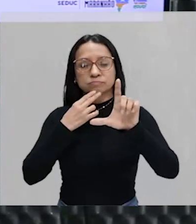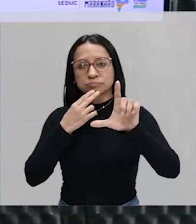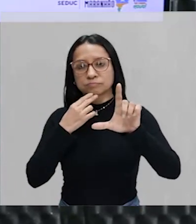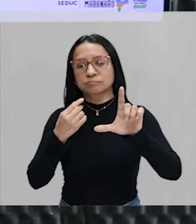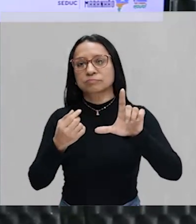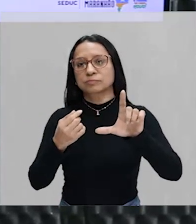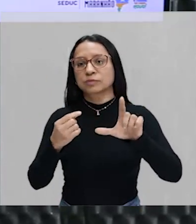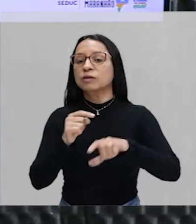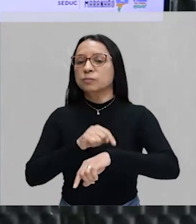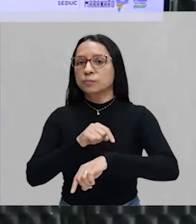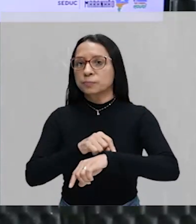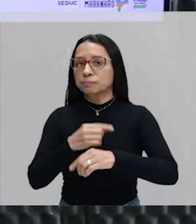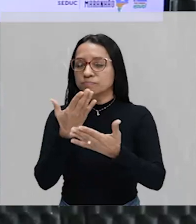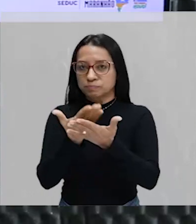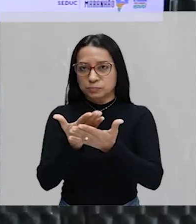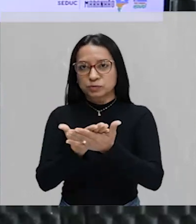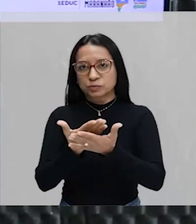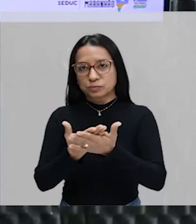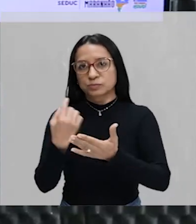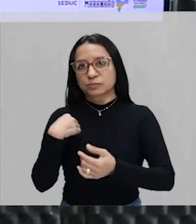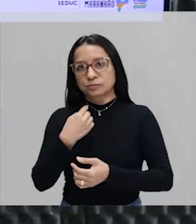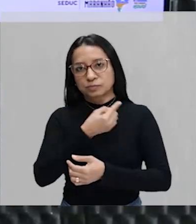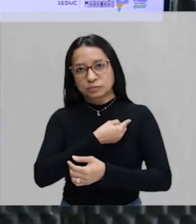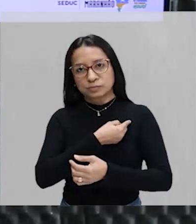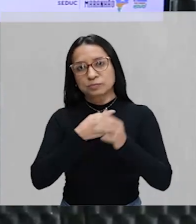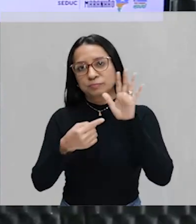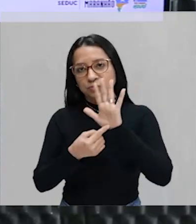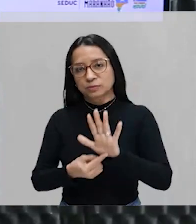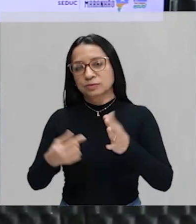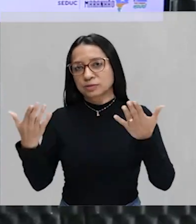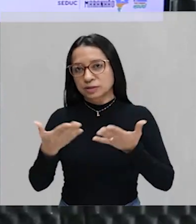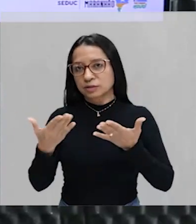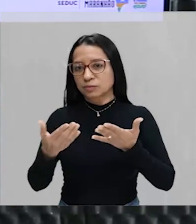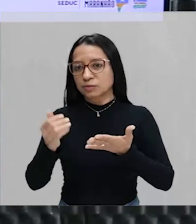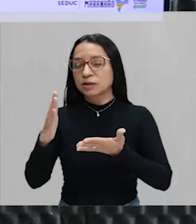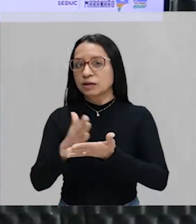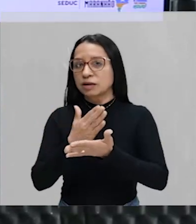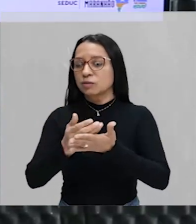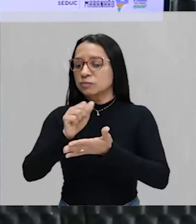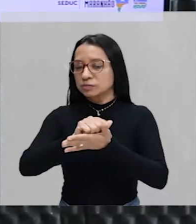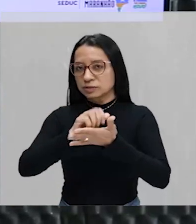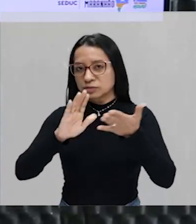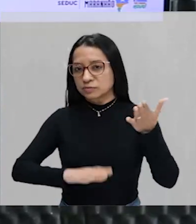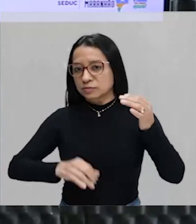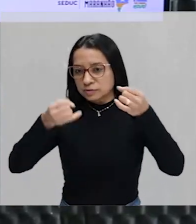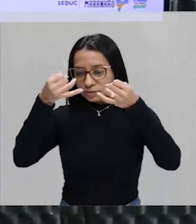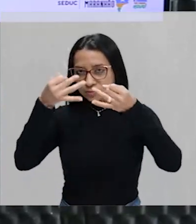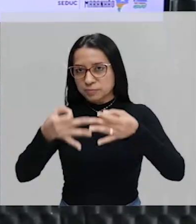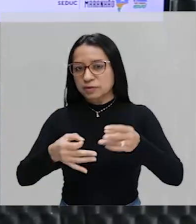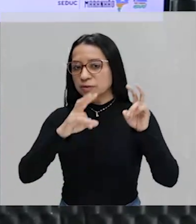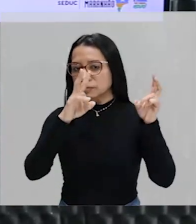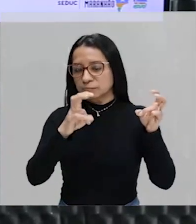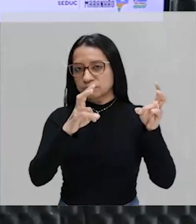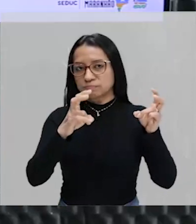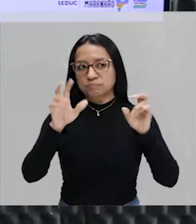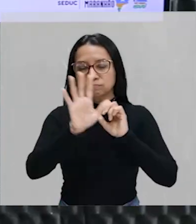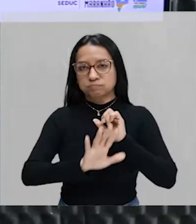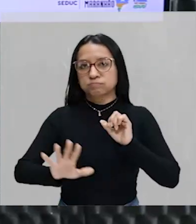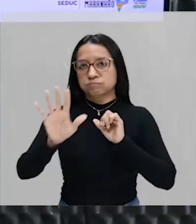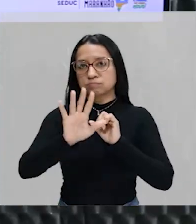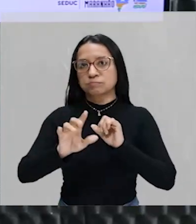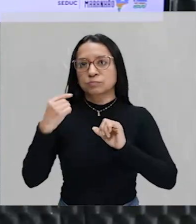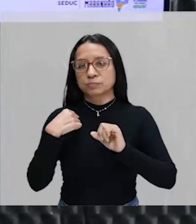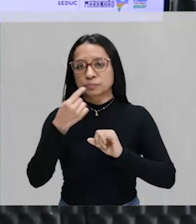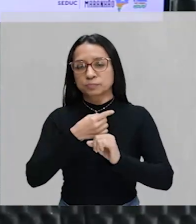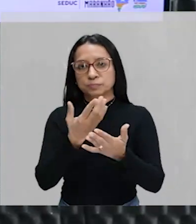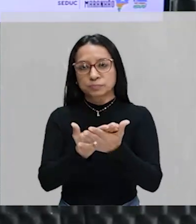neste nosso momento de estudo, nós estamos trazendo para você alguns exercícios comentados sobre o assunto geral que nós estamos